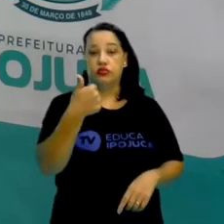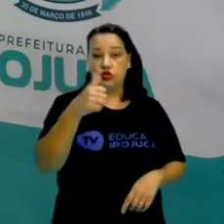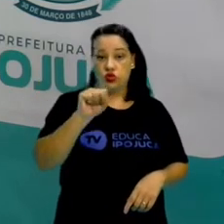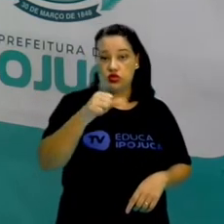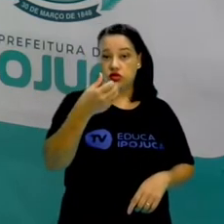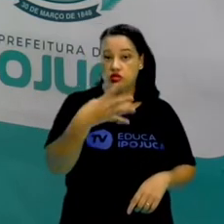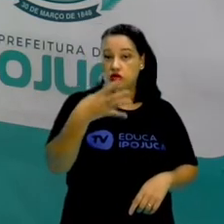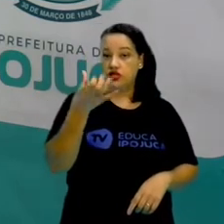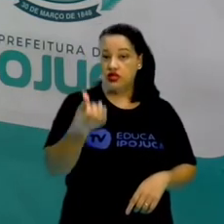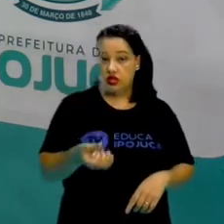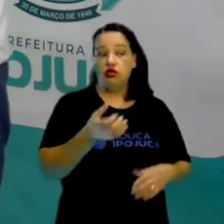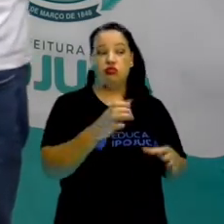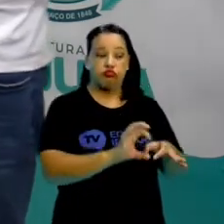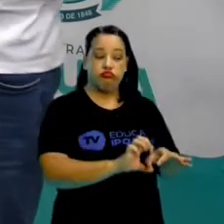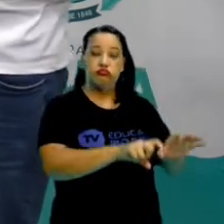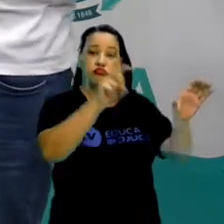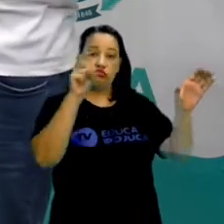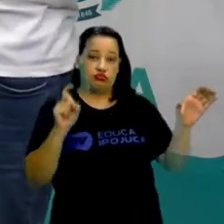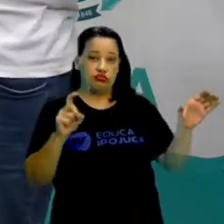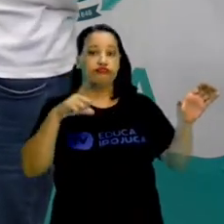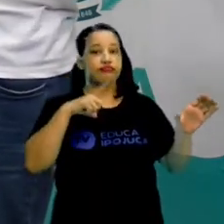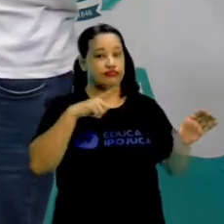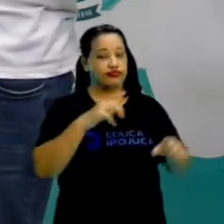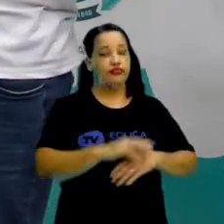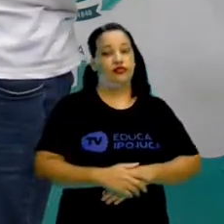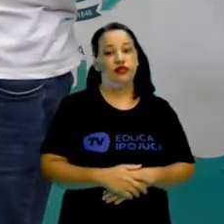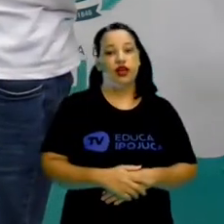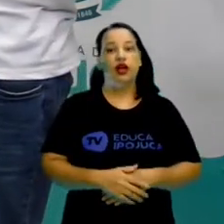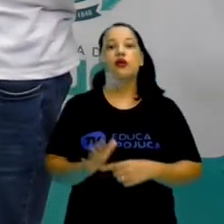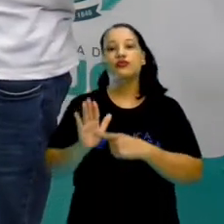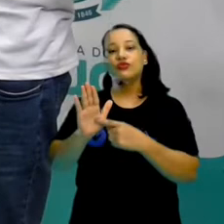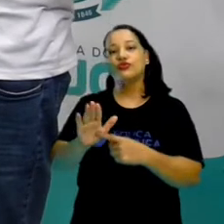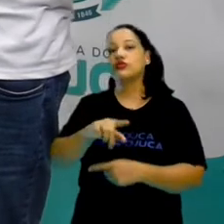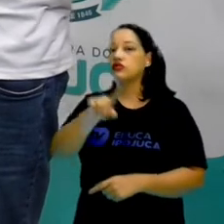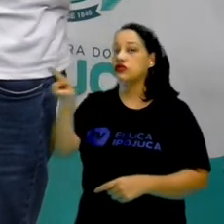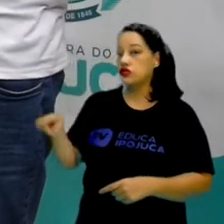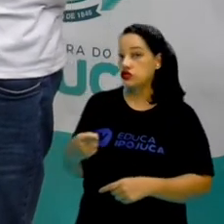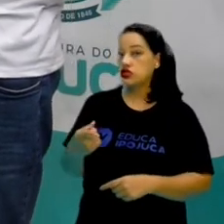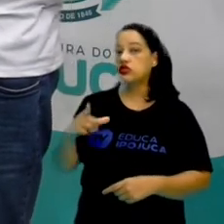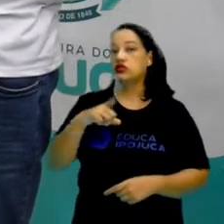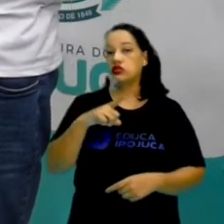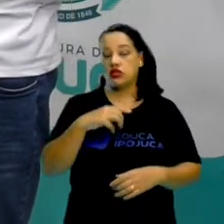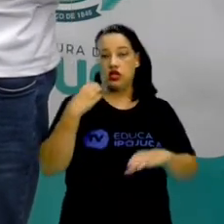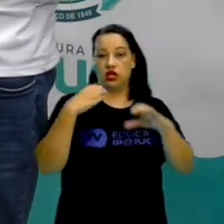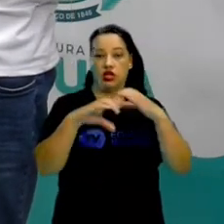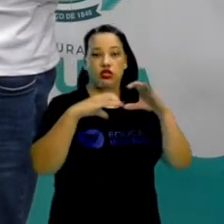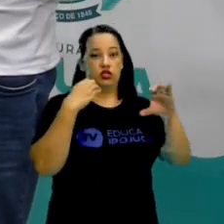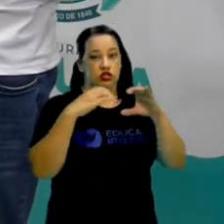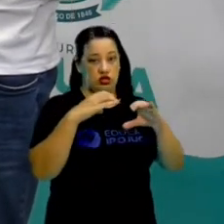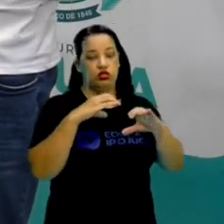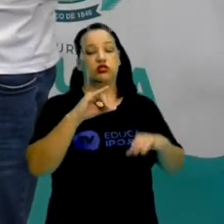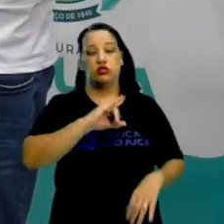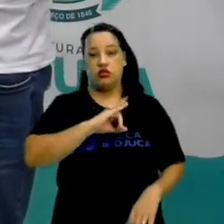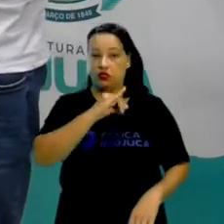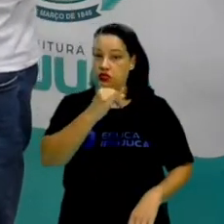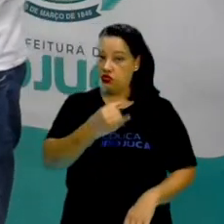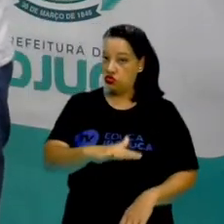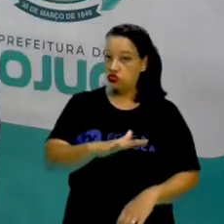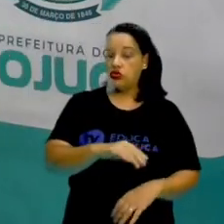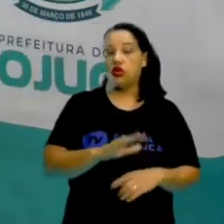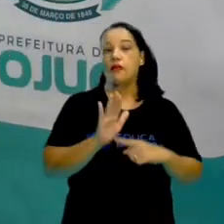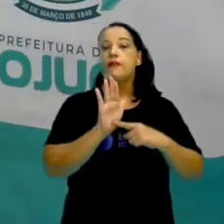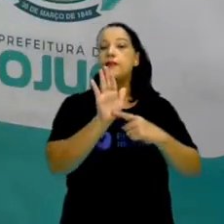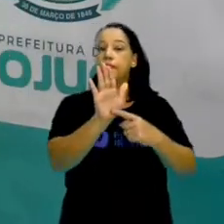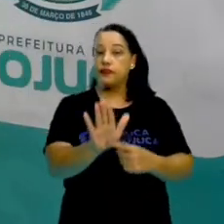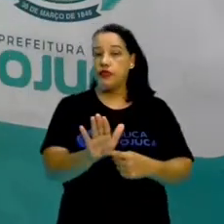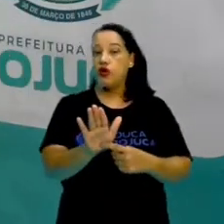torna autônomo, tá bom? Eu separei aqui pra gente um trechinho do hino do Ipojuca, que mostra justamente essa